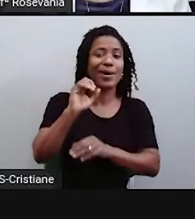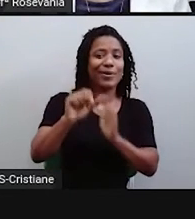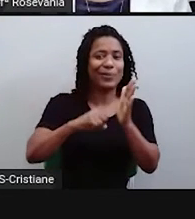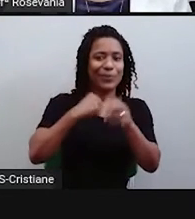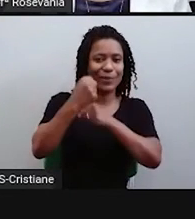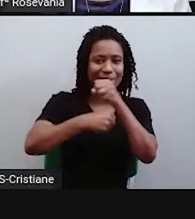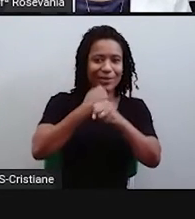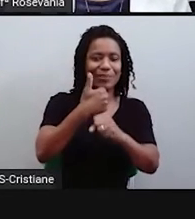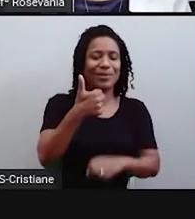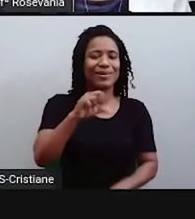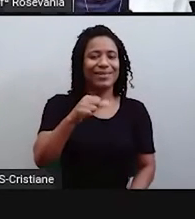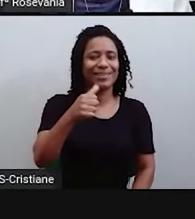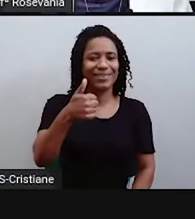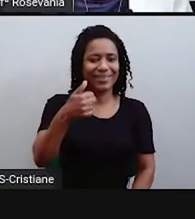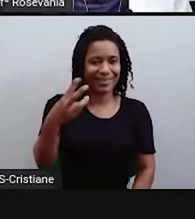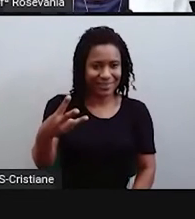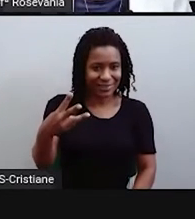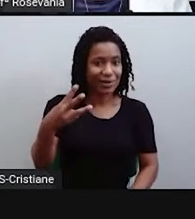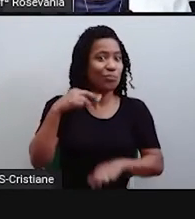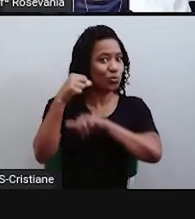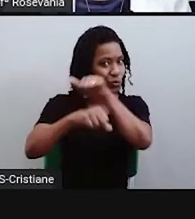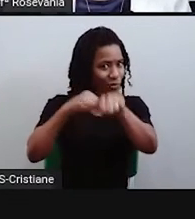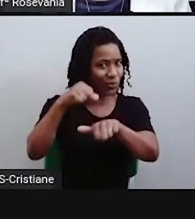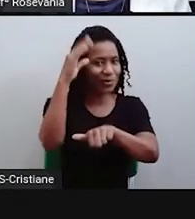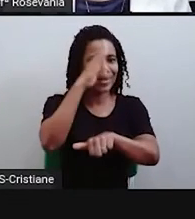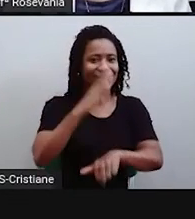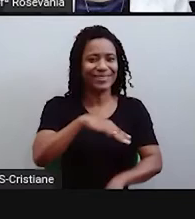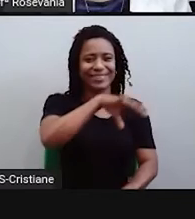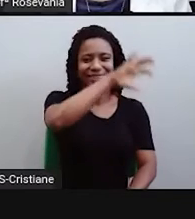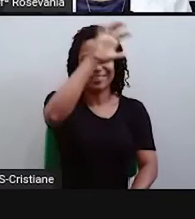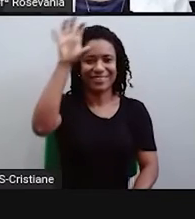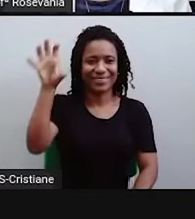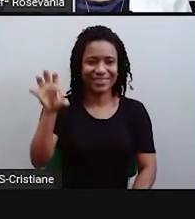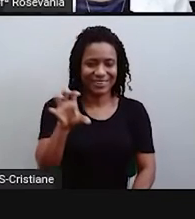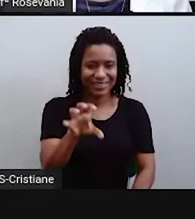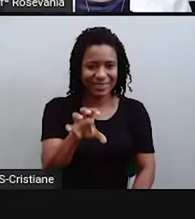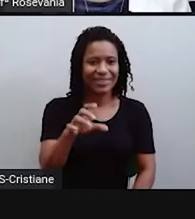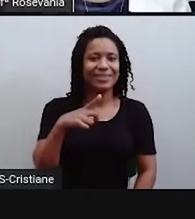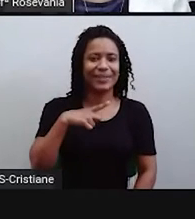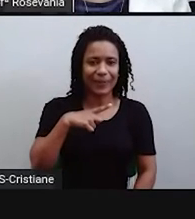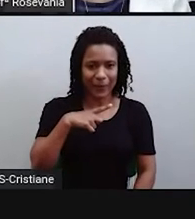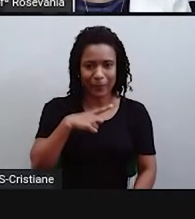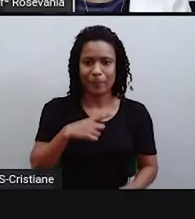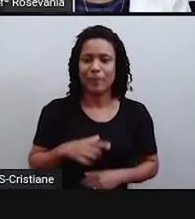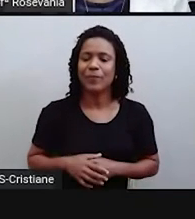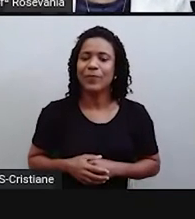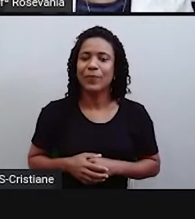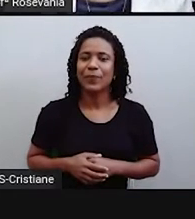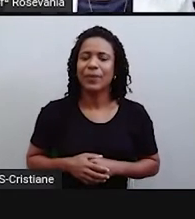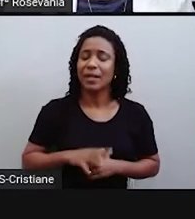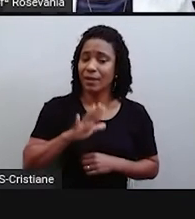XX, né? Aí veio a regionalização de 1945.